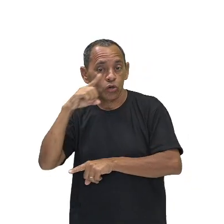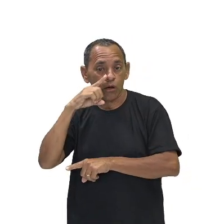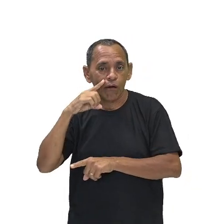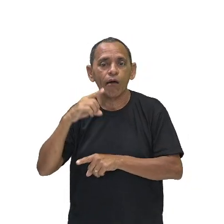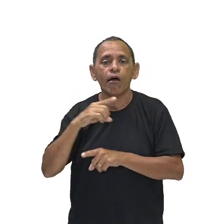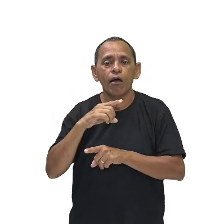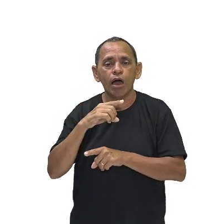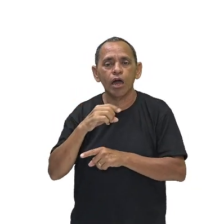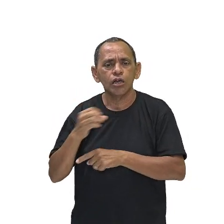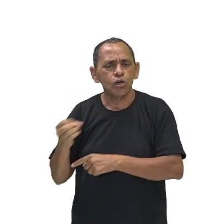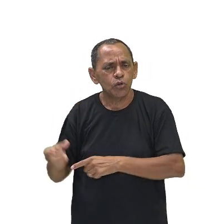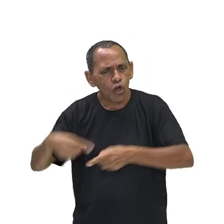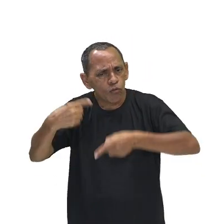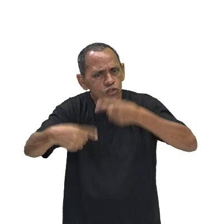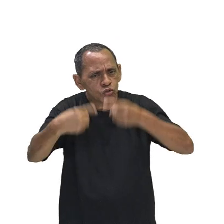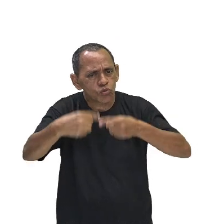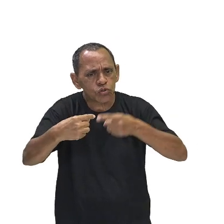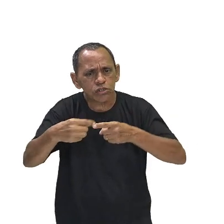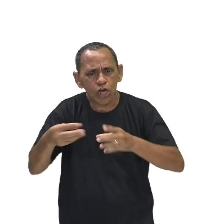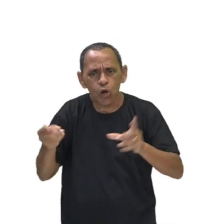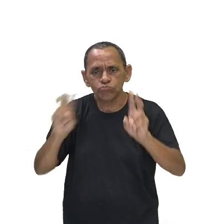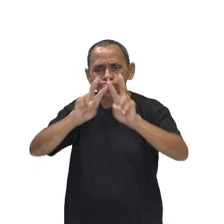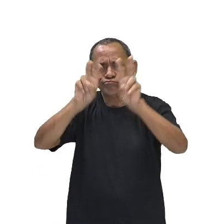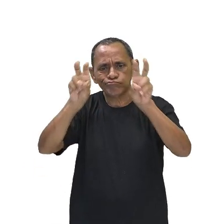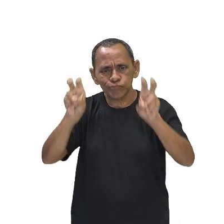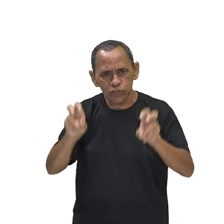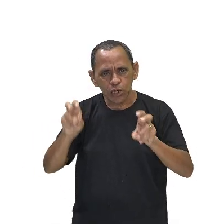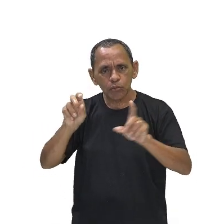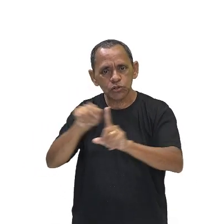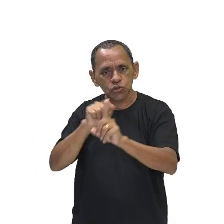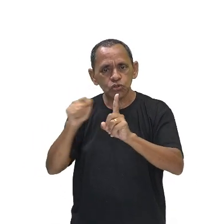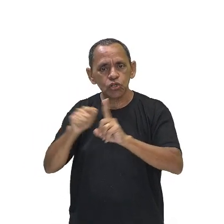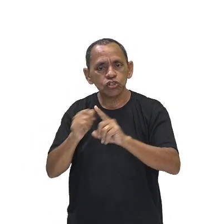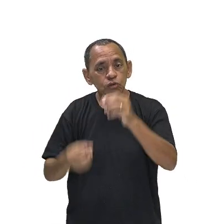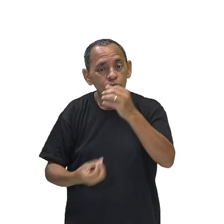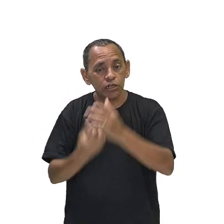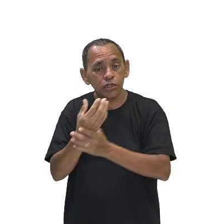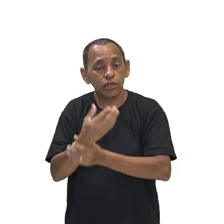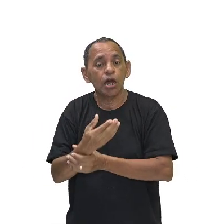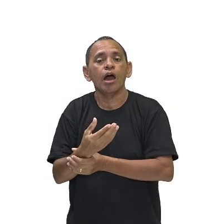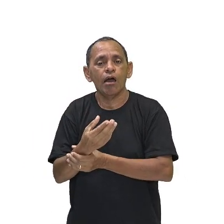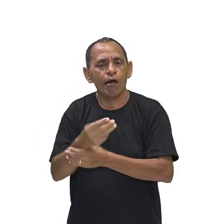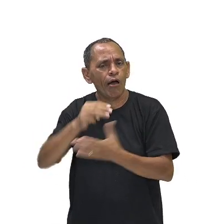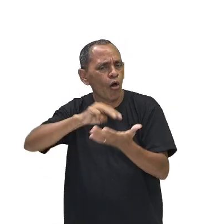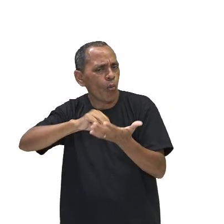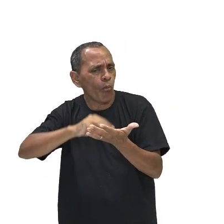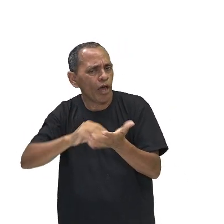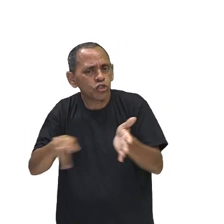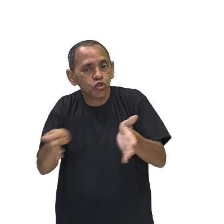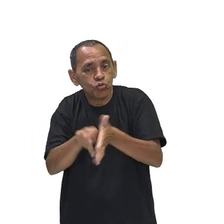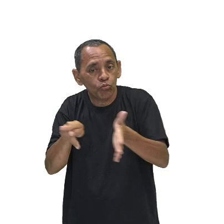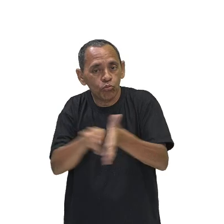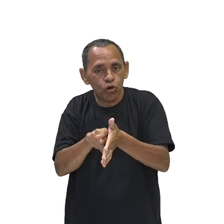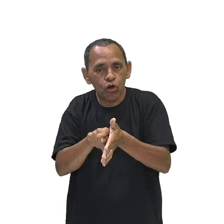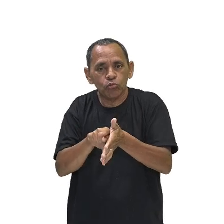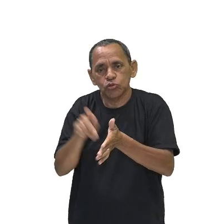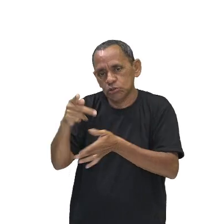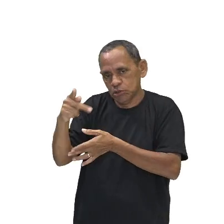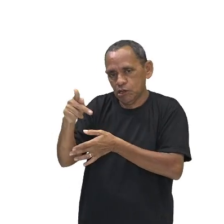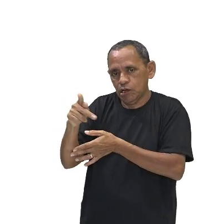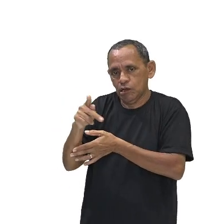discussão sobre a sociologia e vai criar um método próprio, né? Uma sociologia que ele vai chamar de sociologia